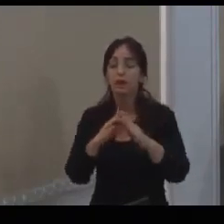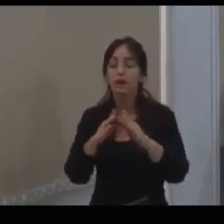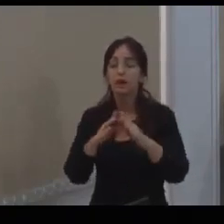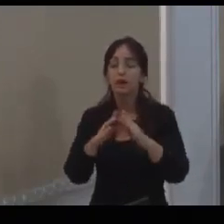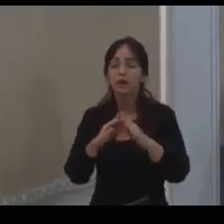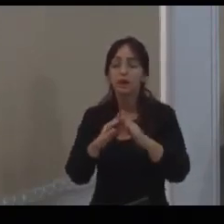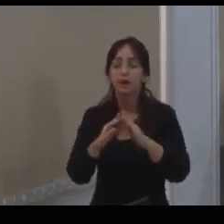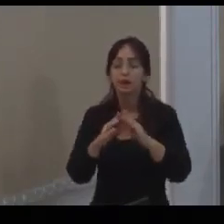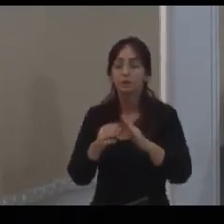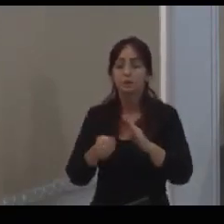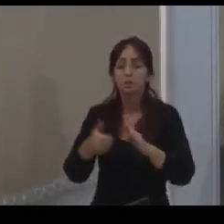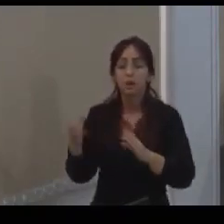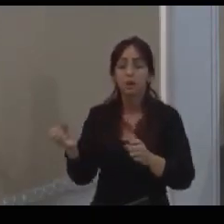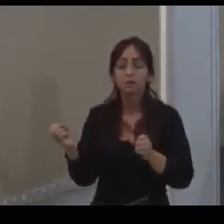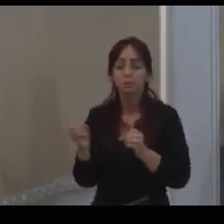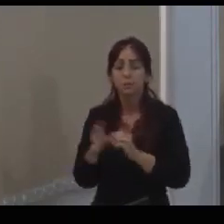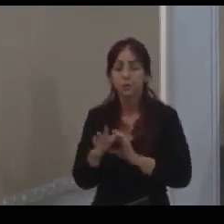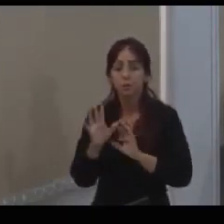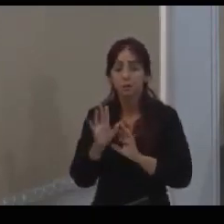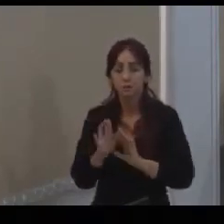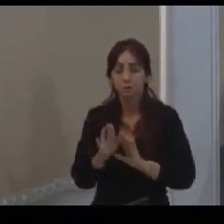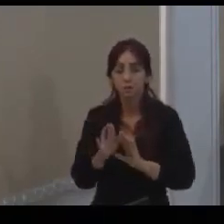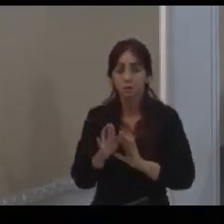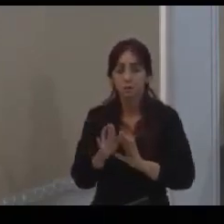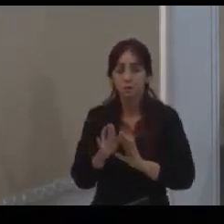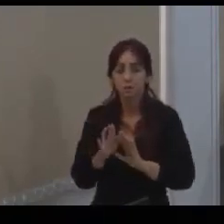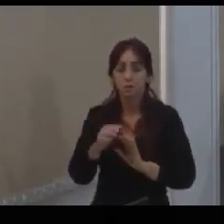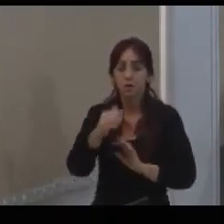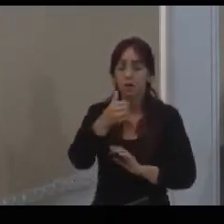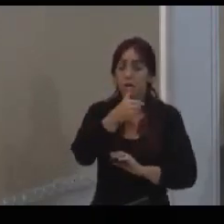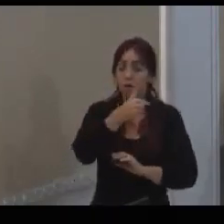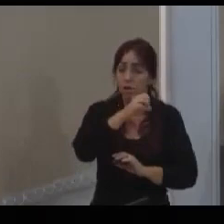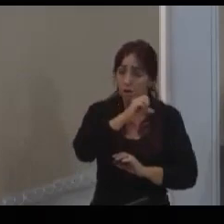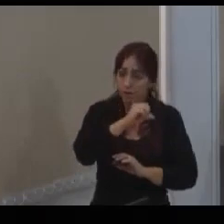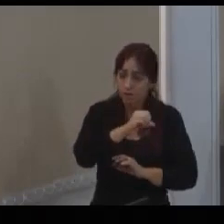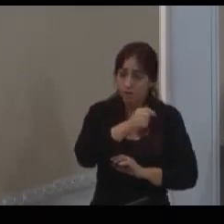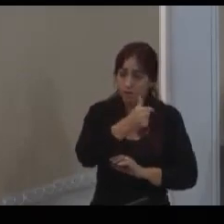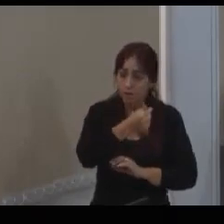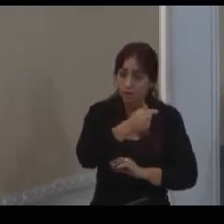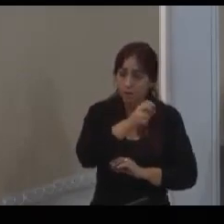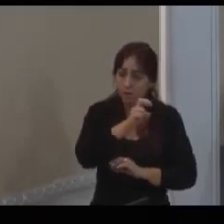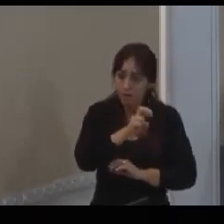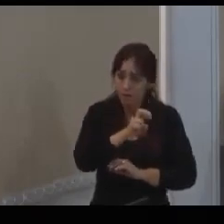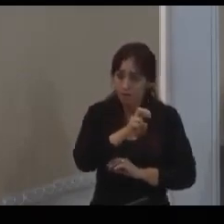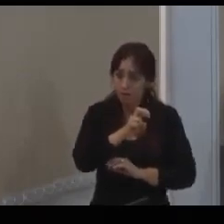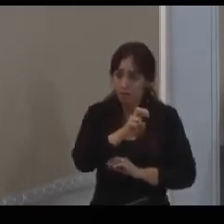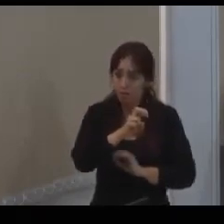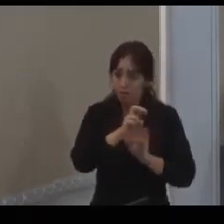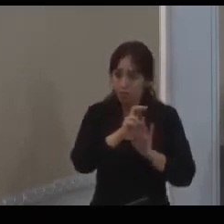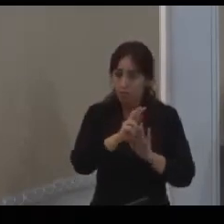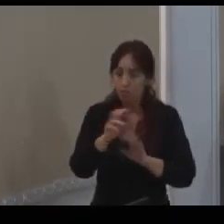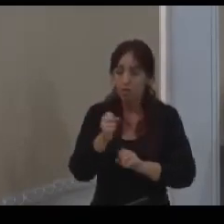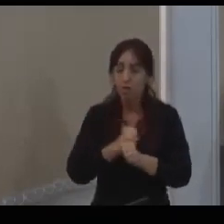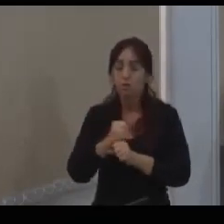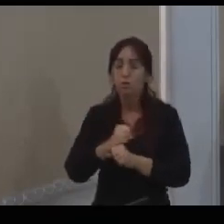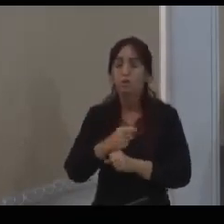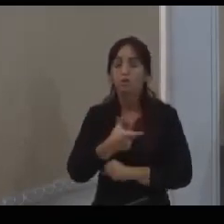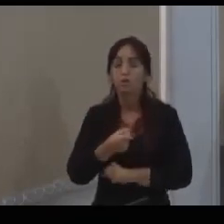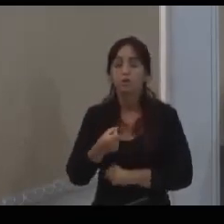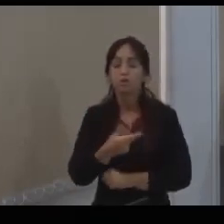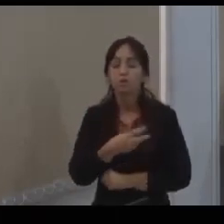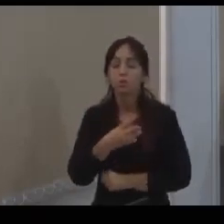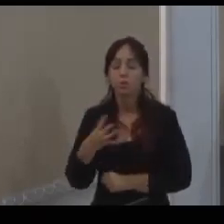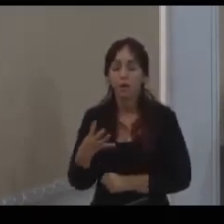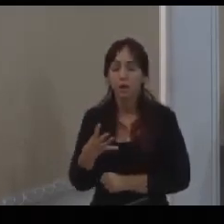25, como o Cláudio falou, são 976 unidades, para os anos de 24 e 25. No ano de 24, tem